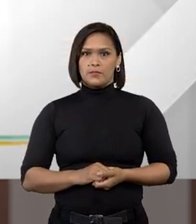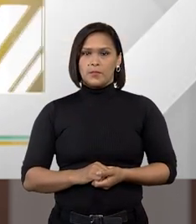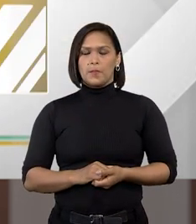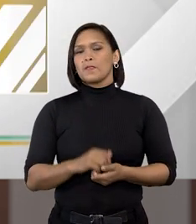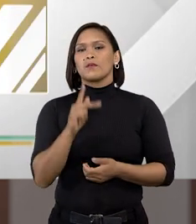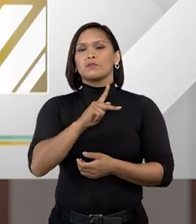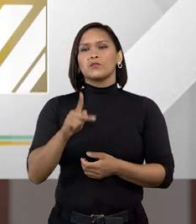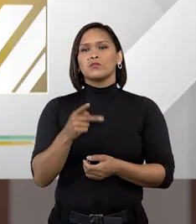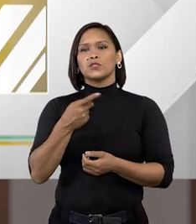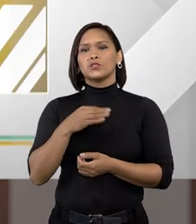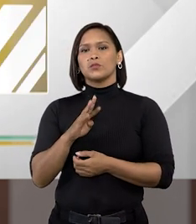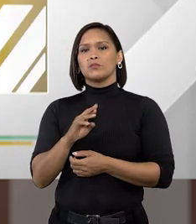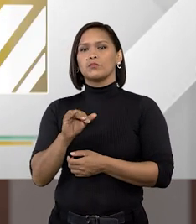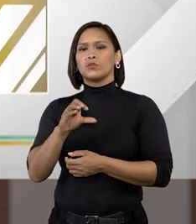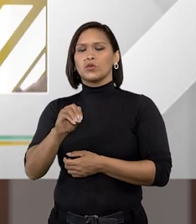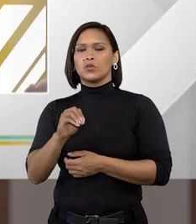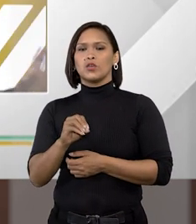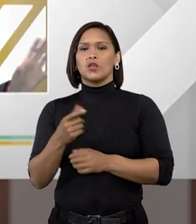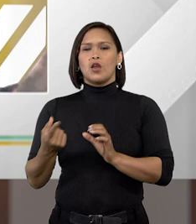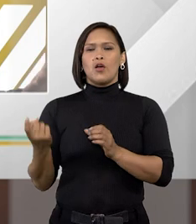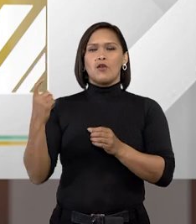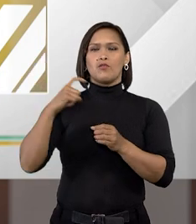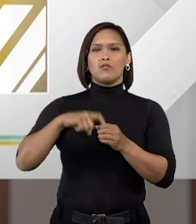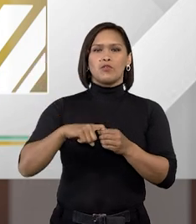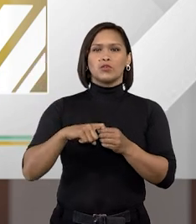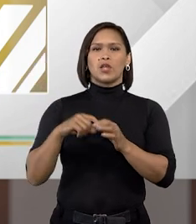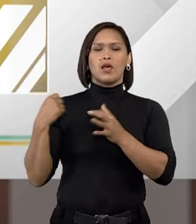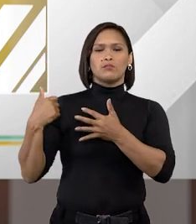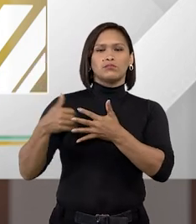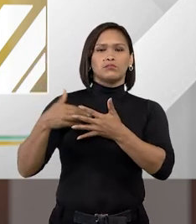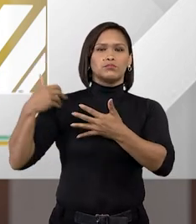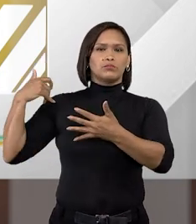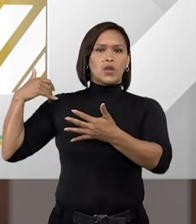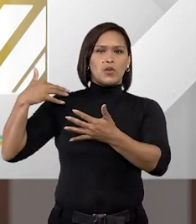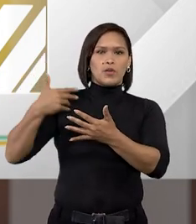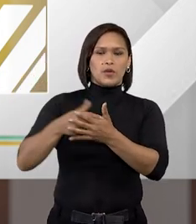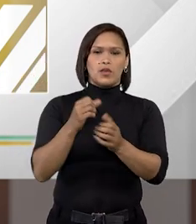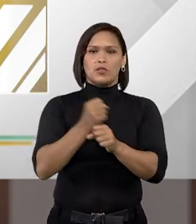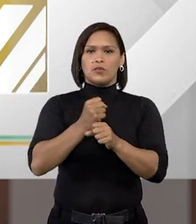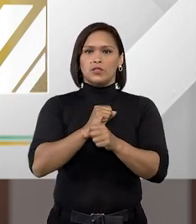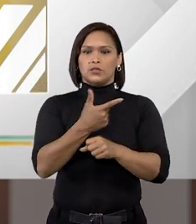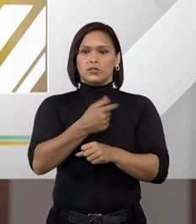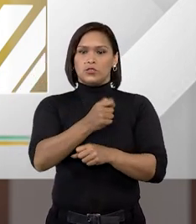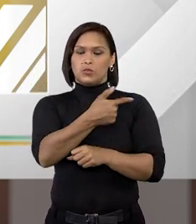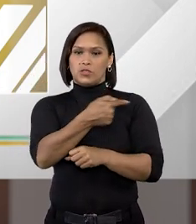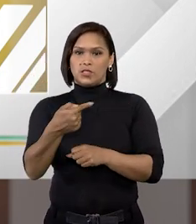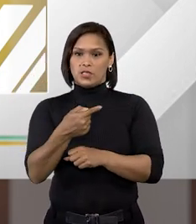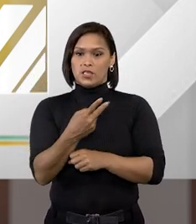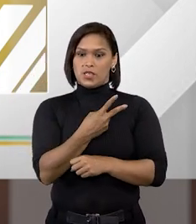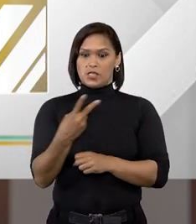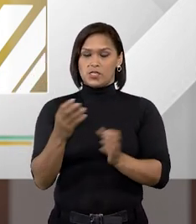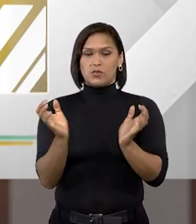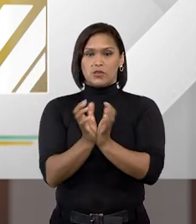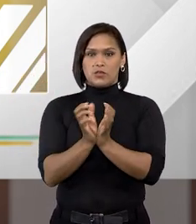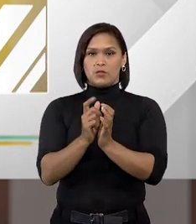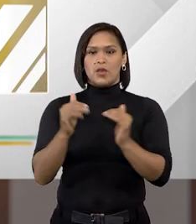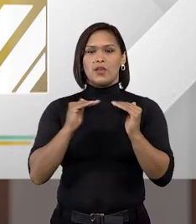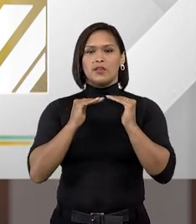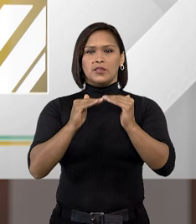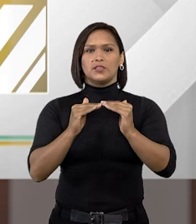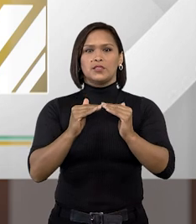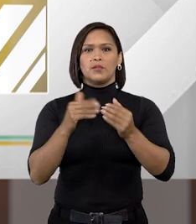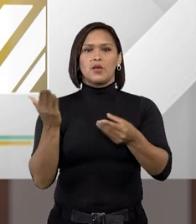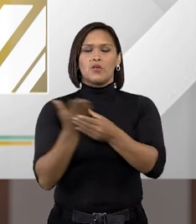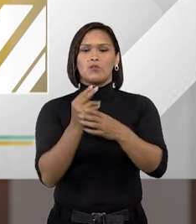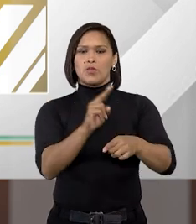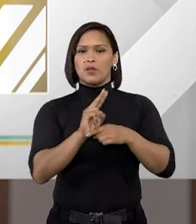professor Bruno vamos voltar um pouquinho ao túnel do tempo em 2017 a segunda turma do superior tribunal de justiça restabeleceu